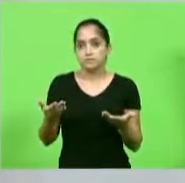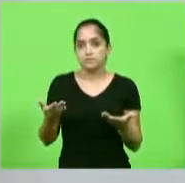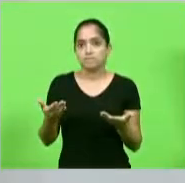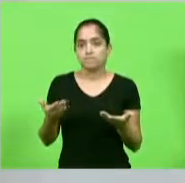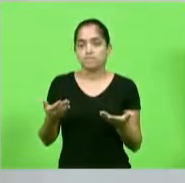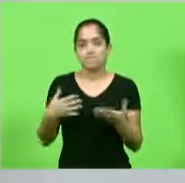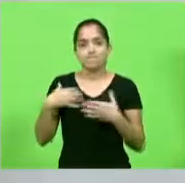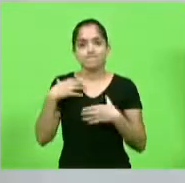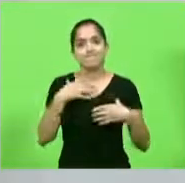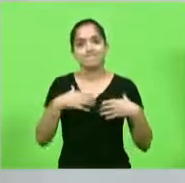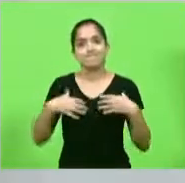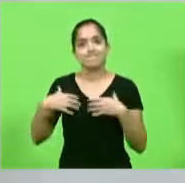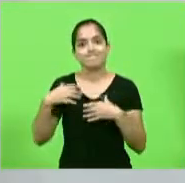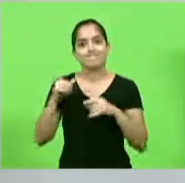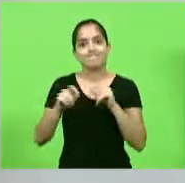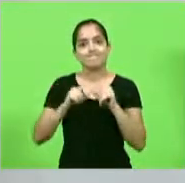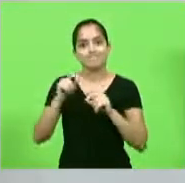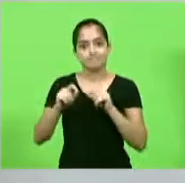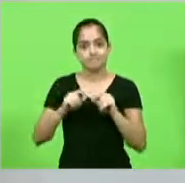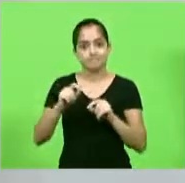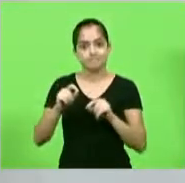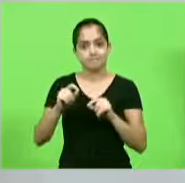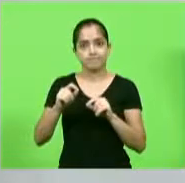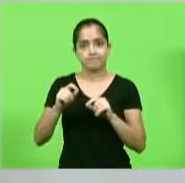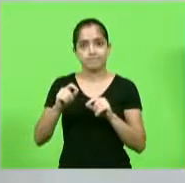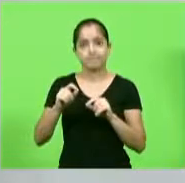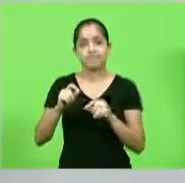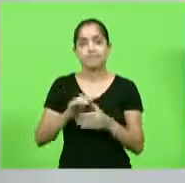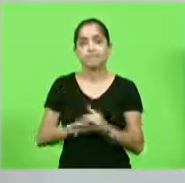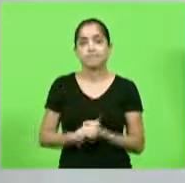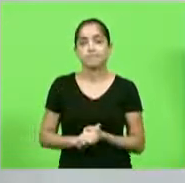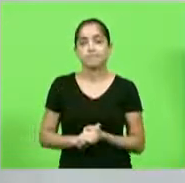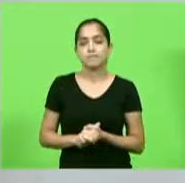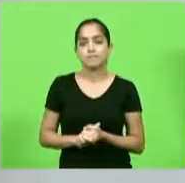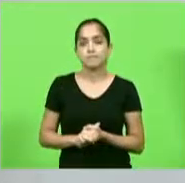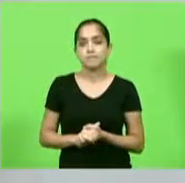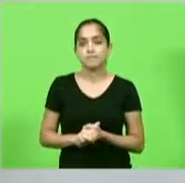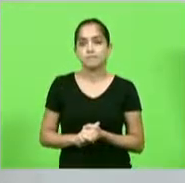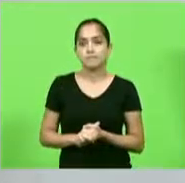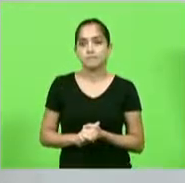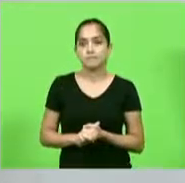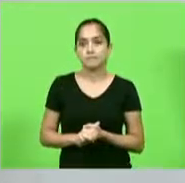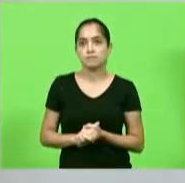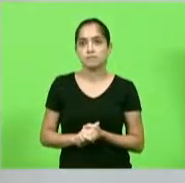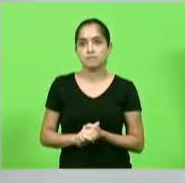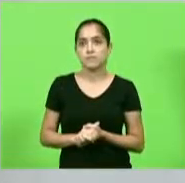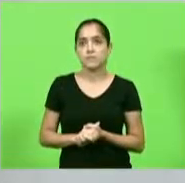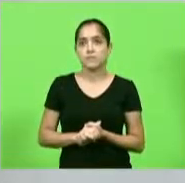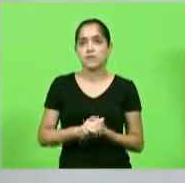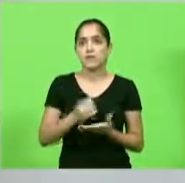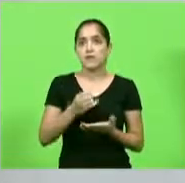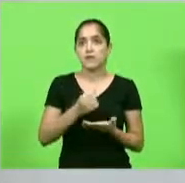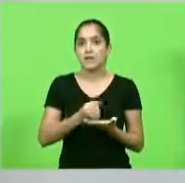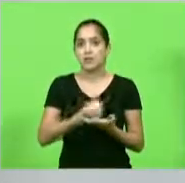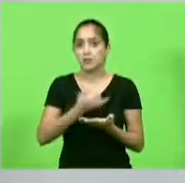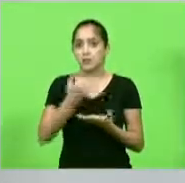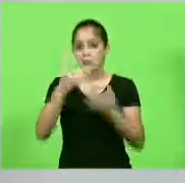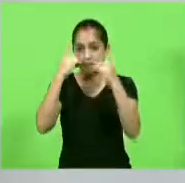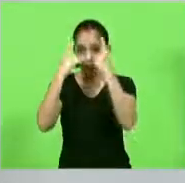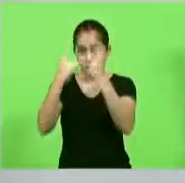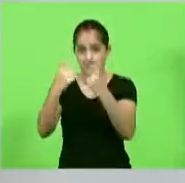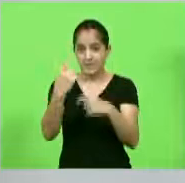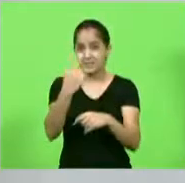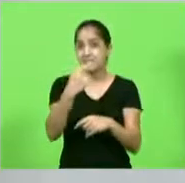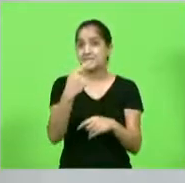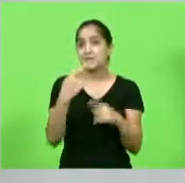tira do sério é o número é o número de feminicídios de violência